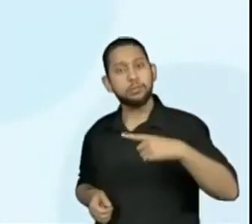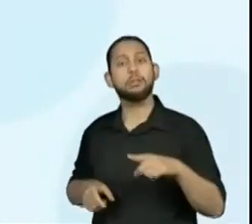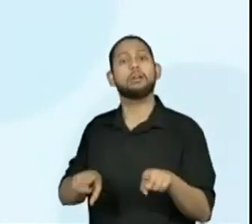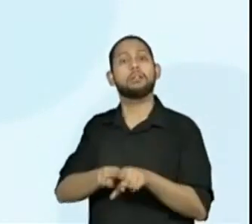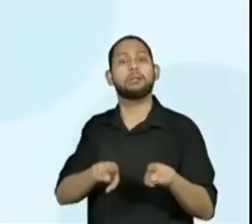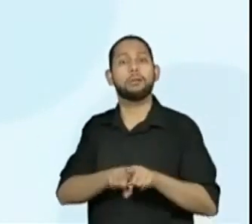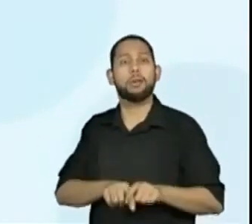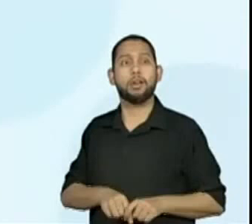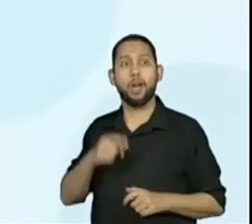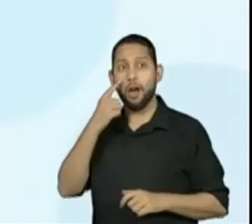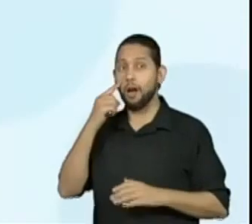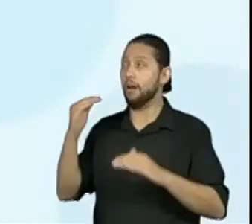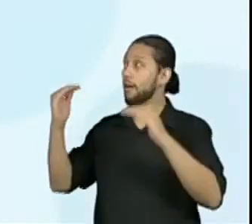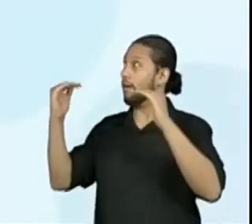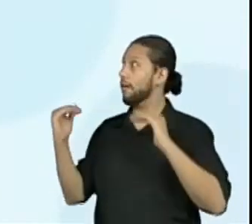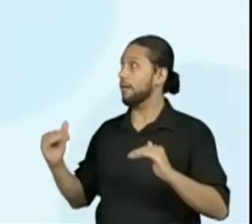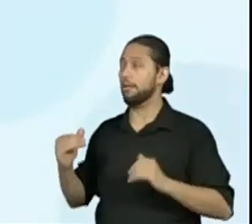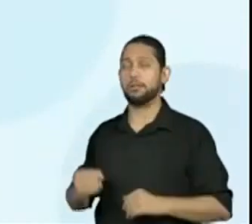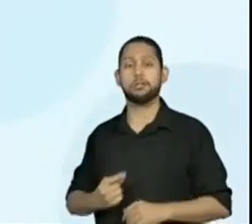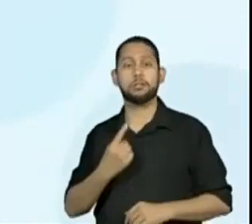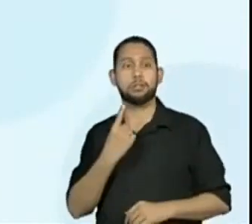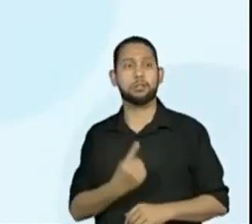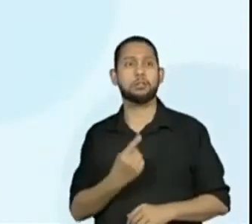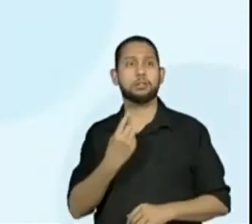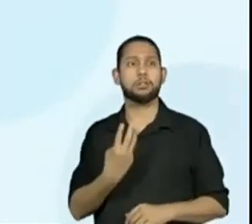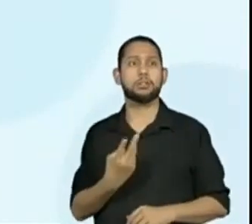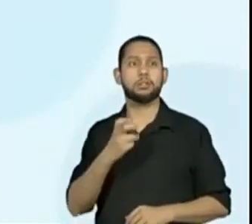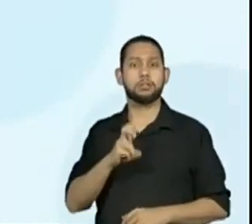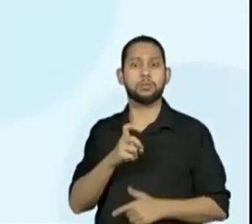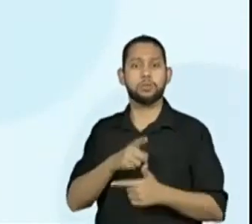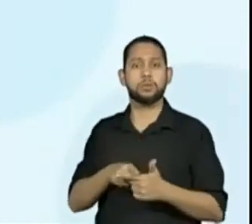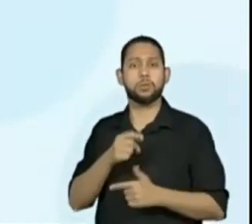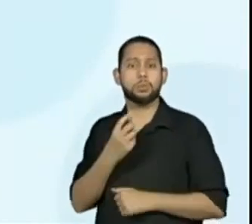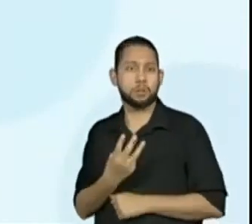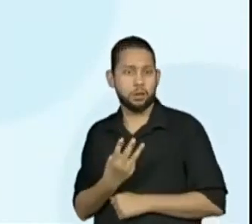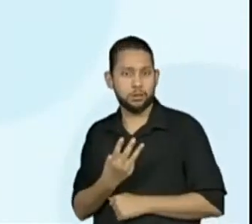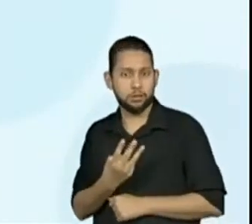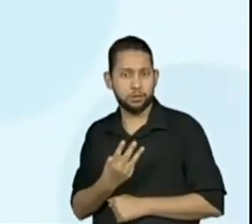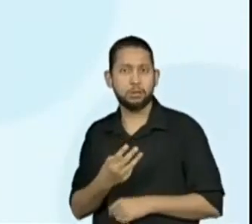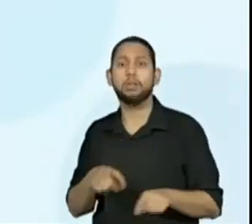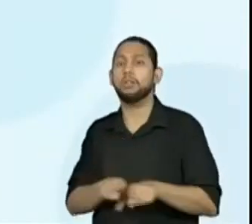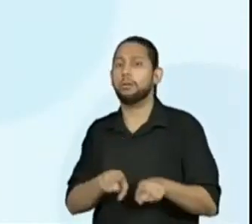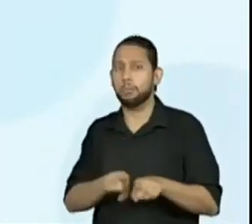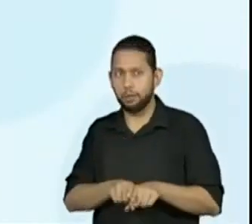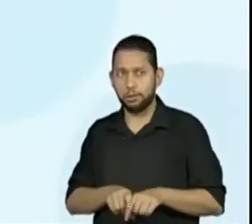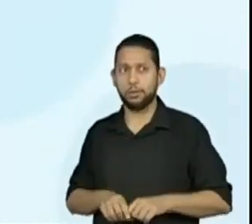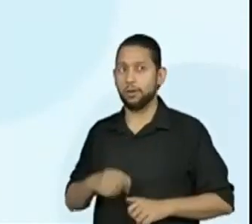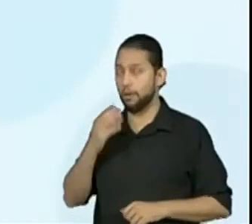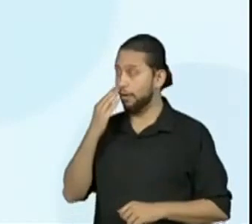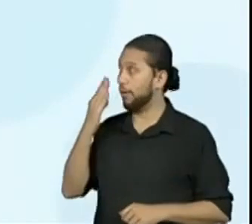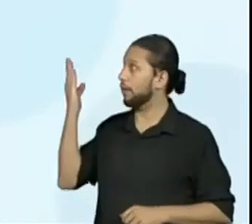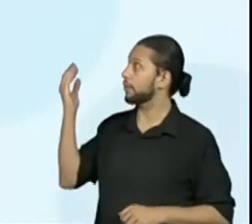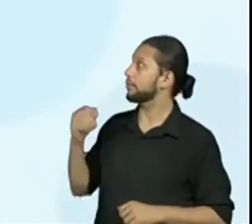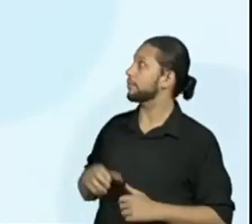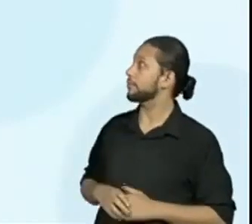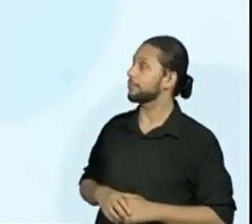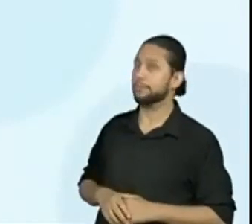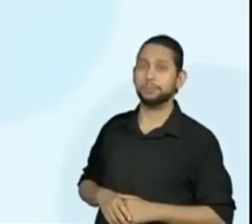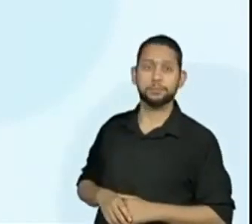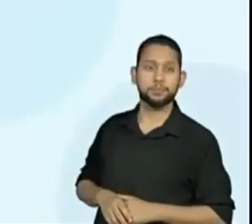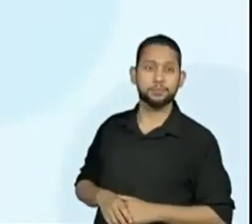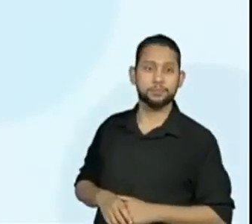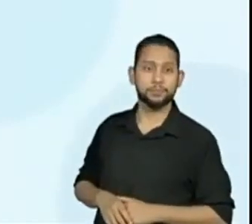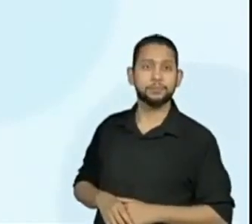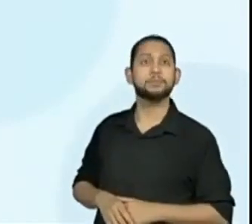realizar esse mesmo movimento com os outros números. Certo? Então, vocês vão pegar aqui, 135 e